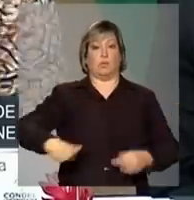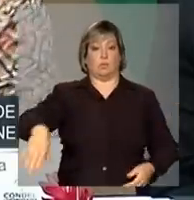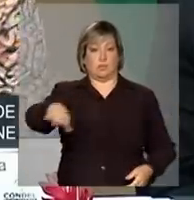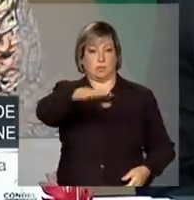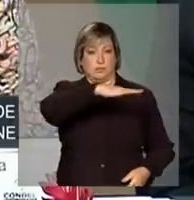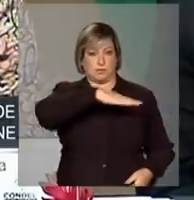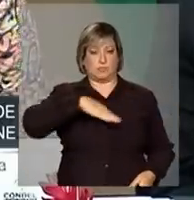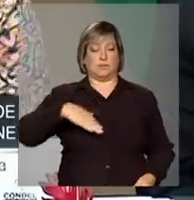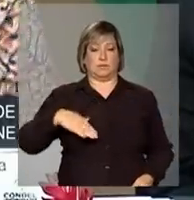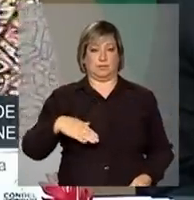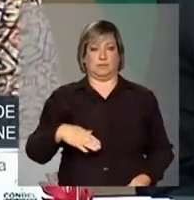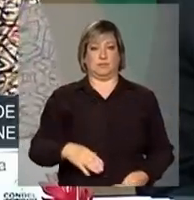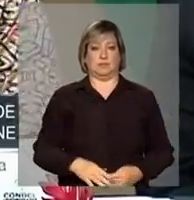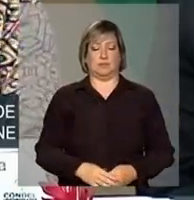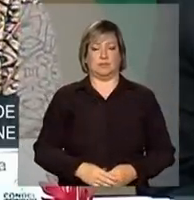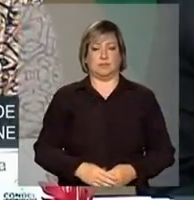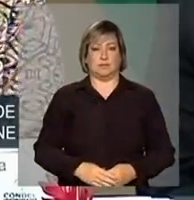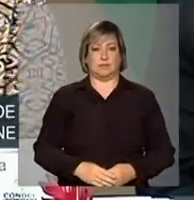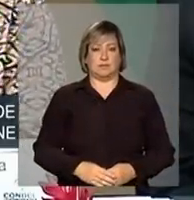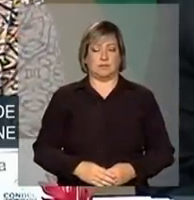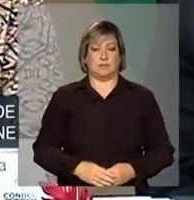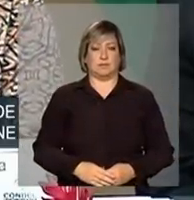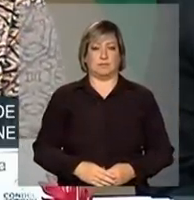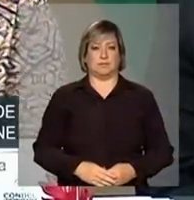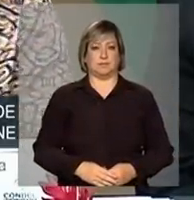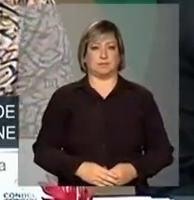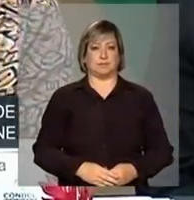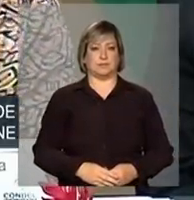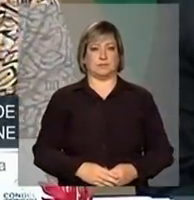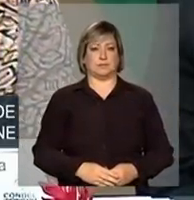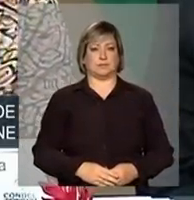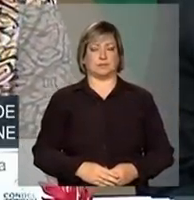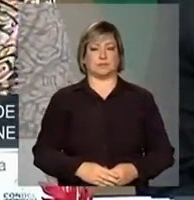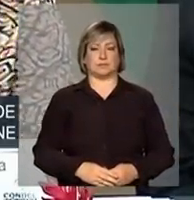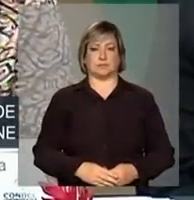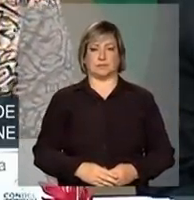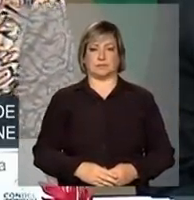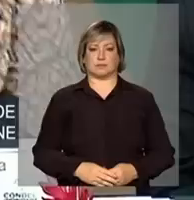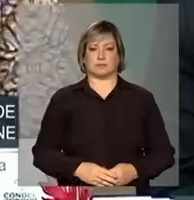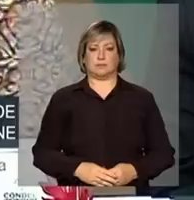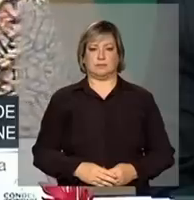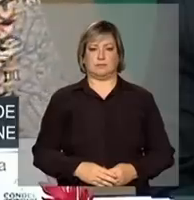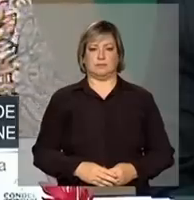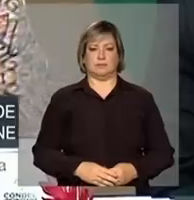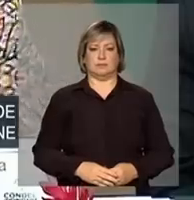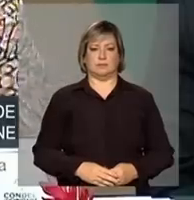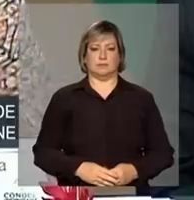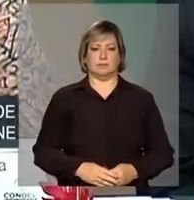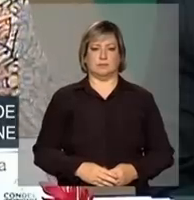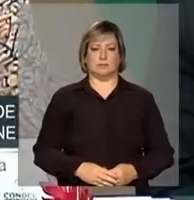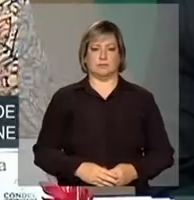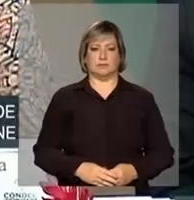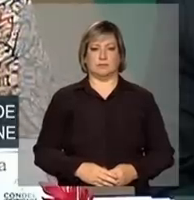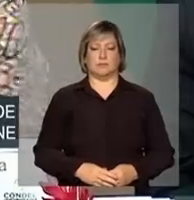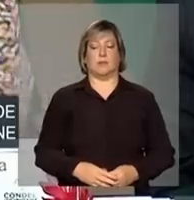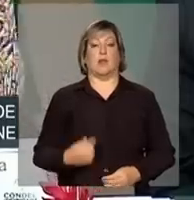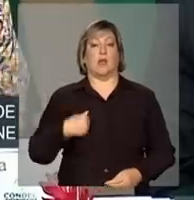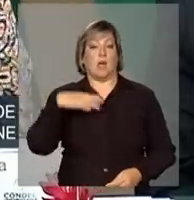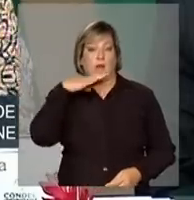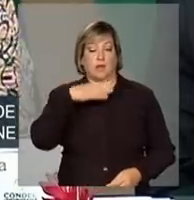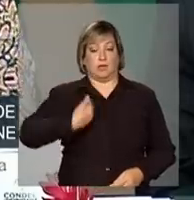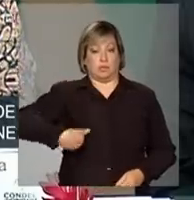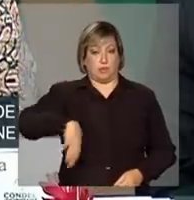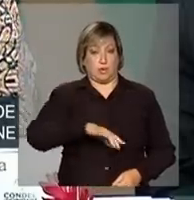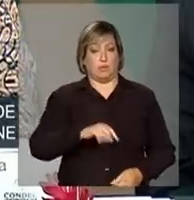esforçássemos para